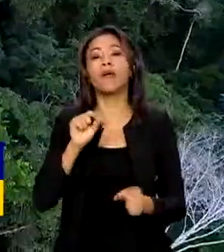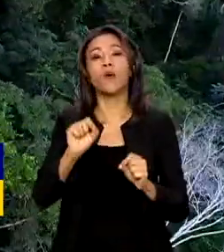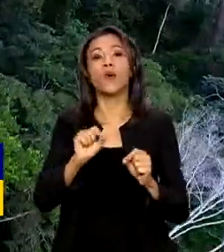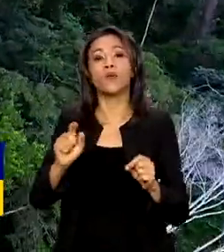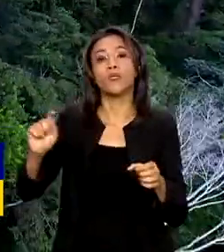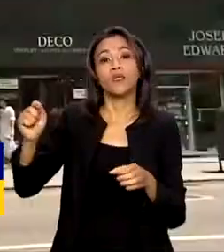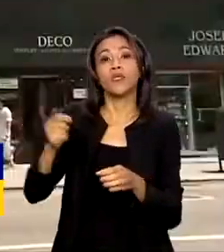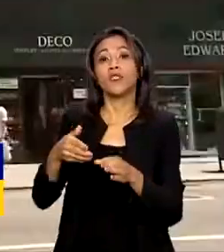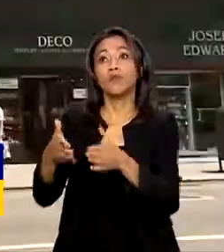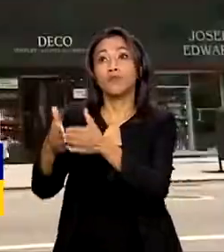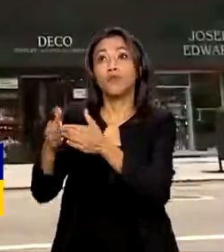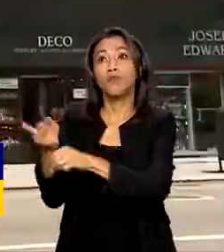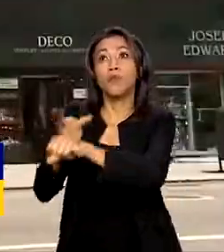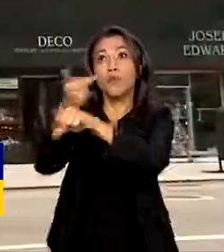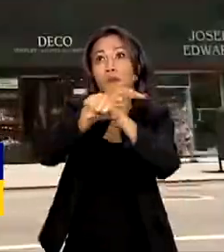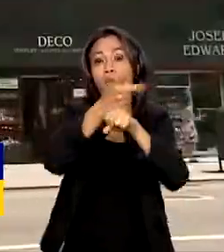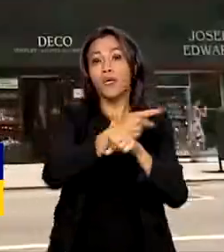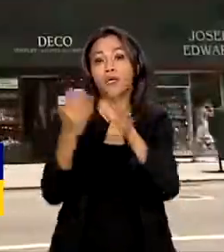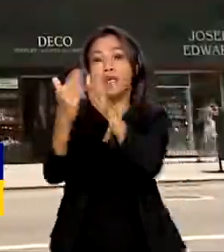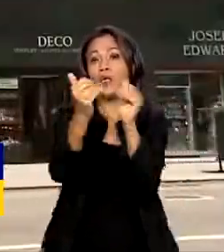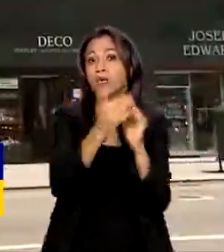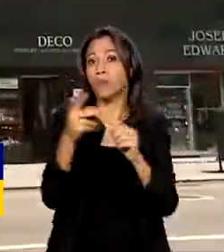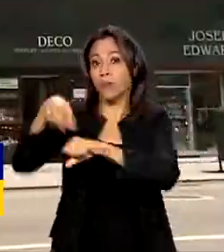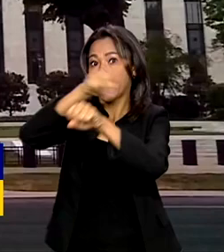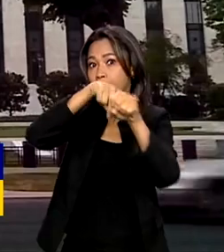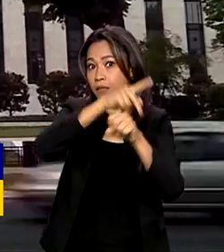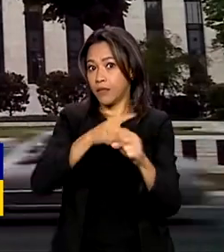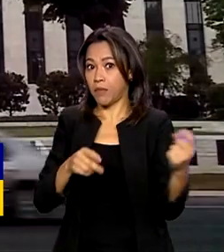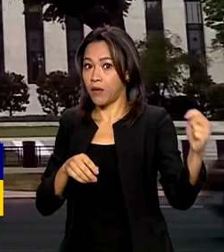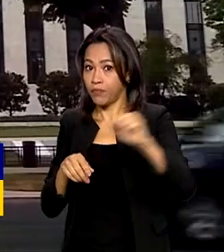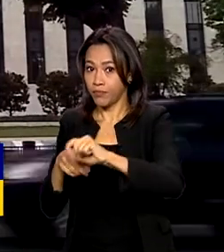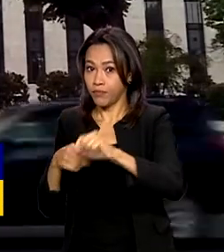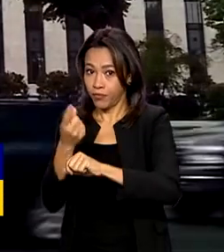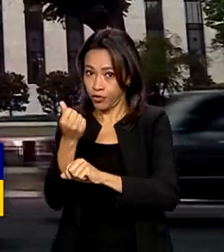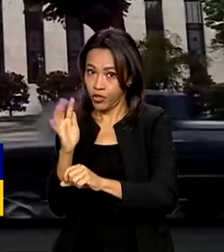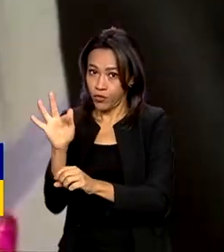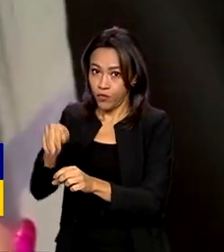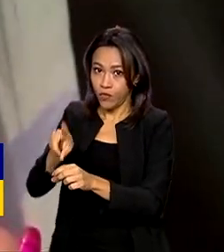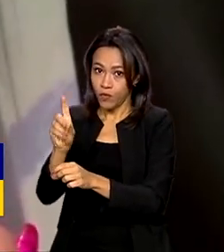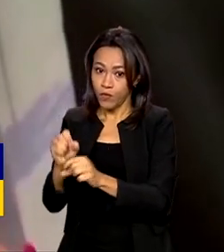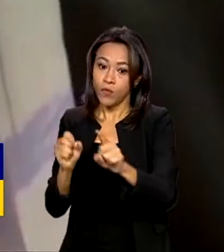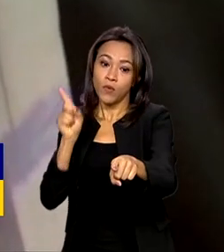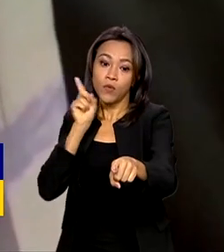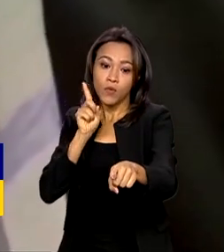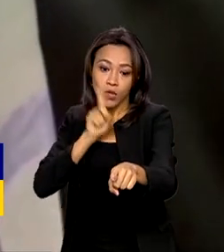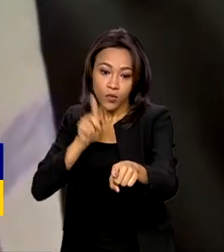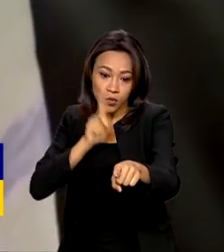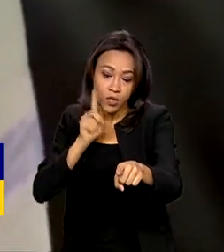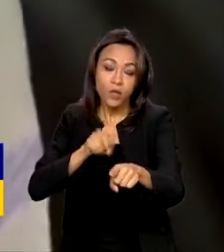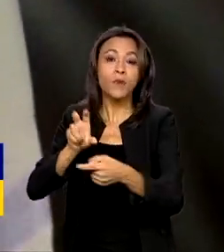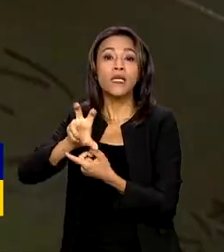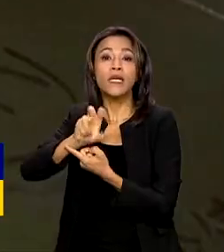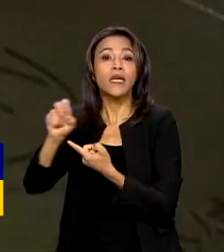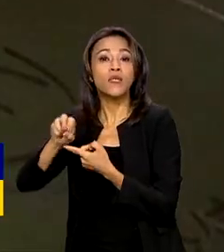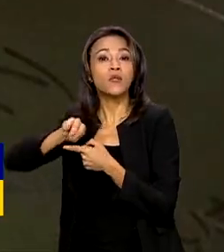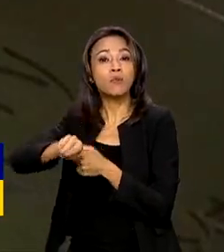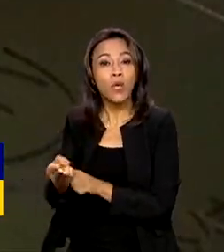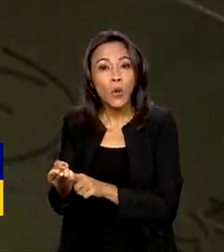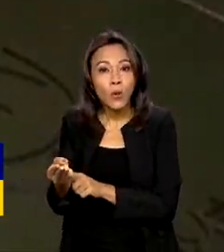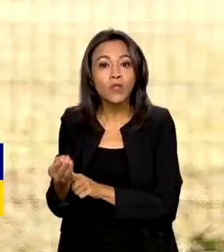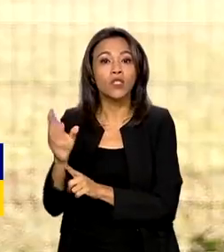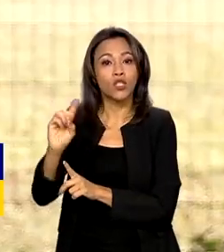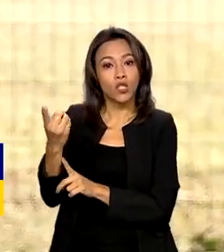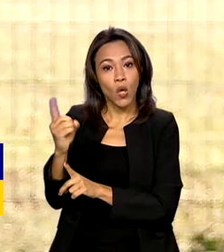Fundo Amazônia. Em abril, os Estados Unidos anunciaram o repasse de 500 milhões de dólares ao